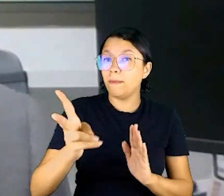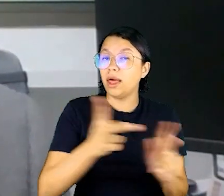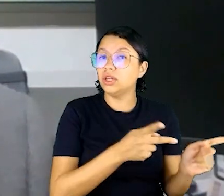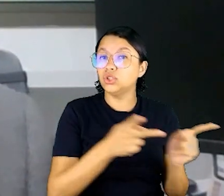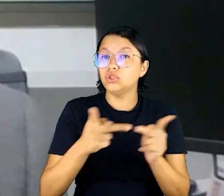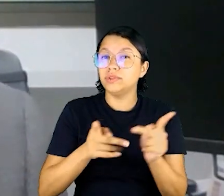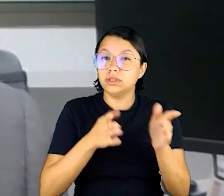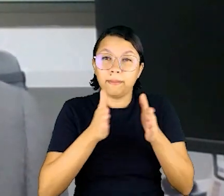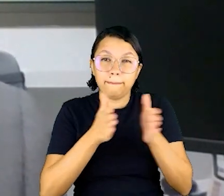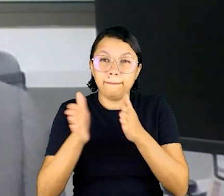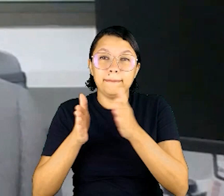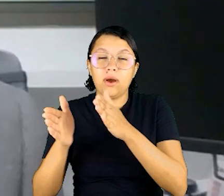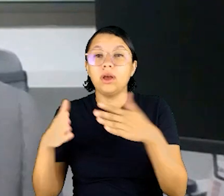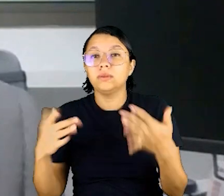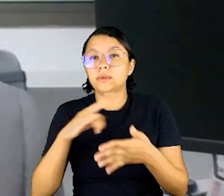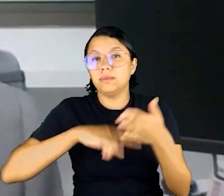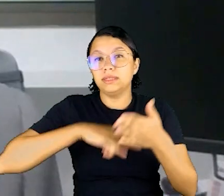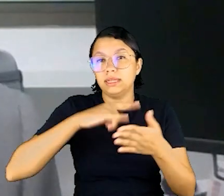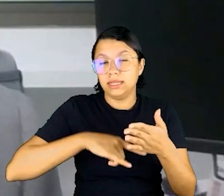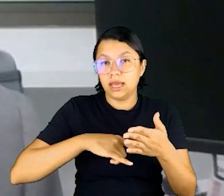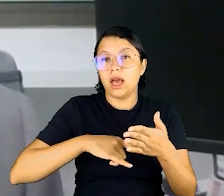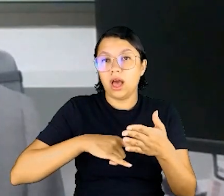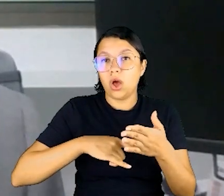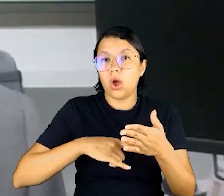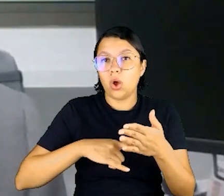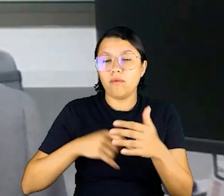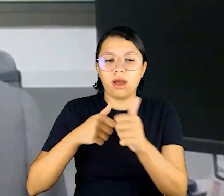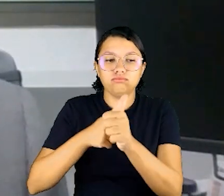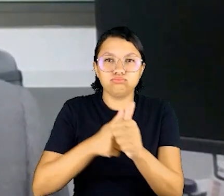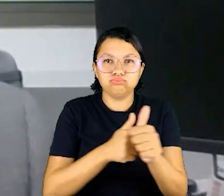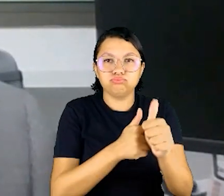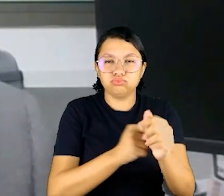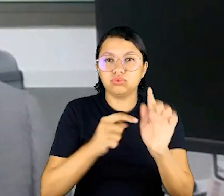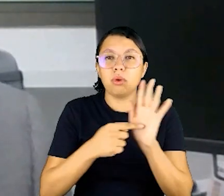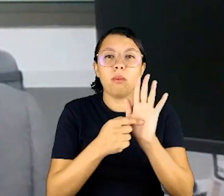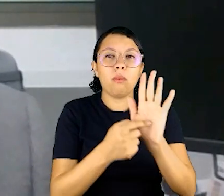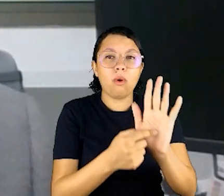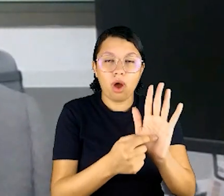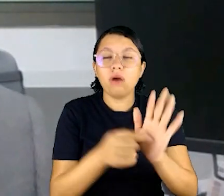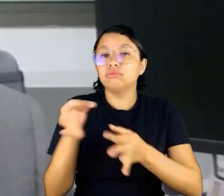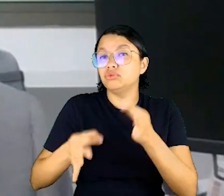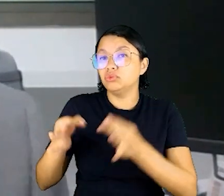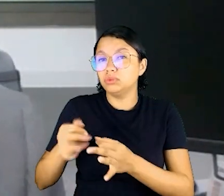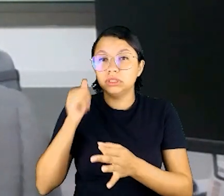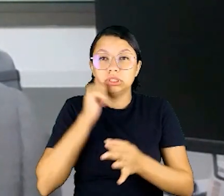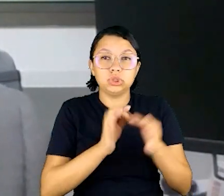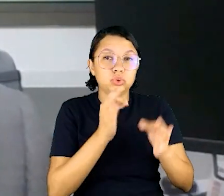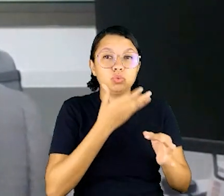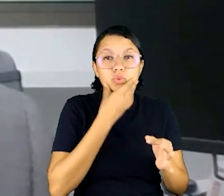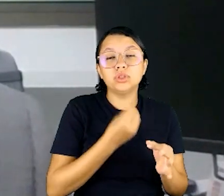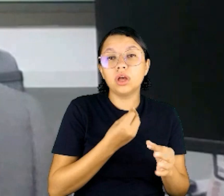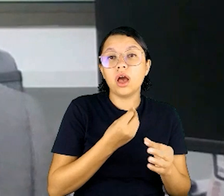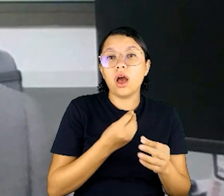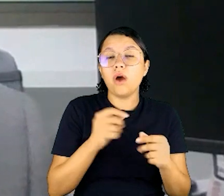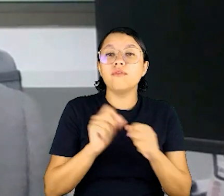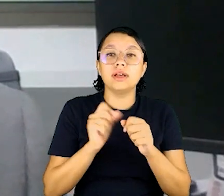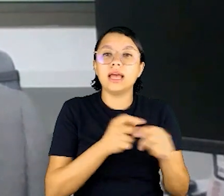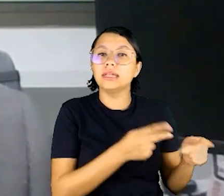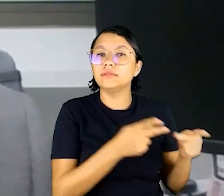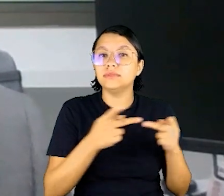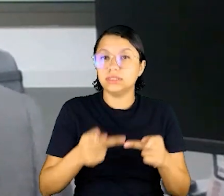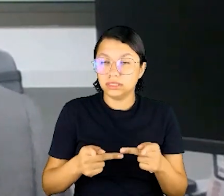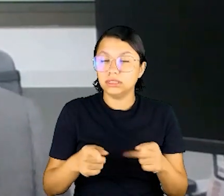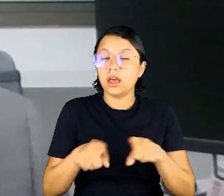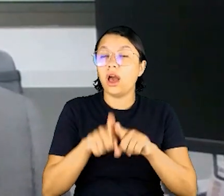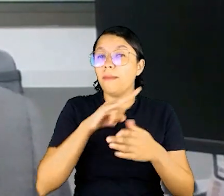visitas periódicas, né, então esse material vai servir como guia para os próprios juízes e juízas para fazer essas visitas,